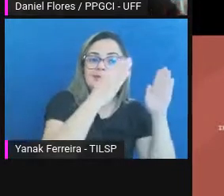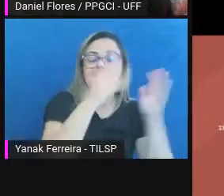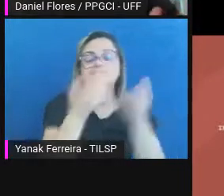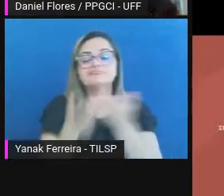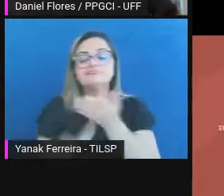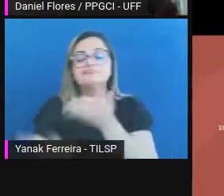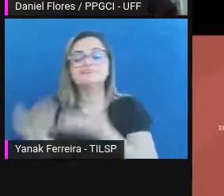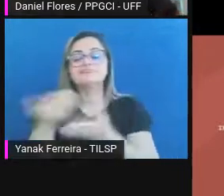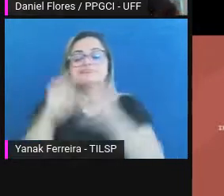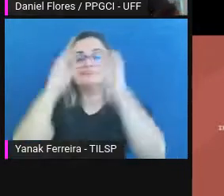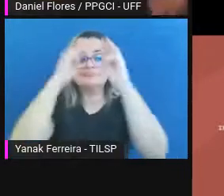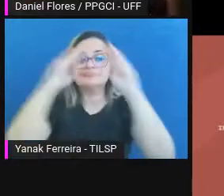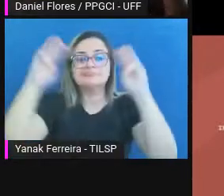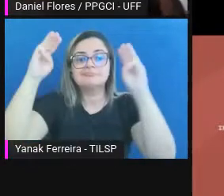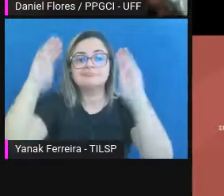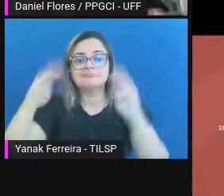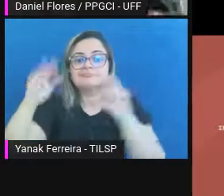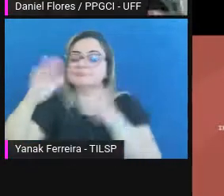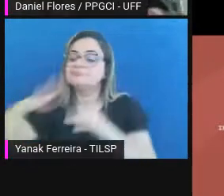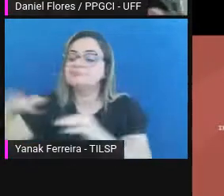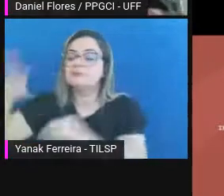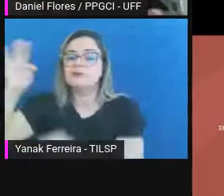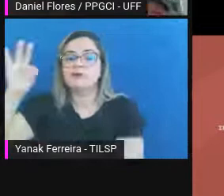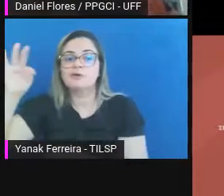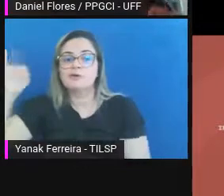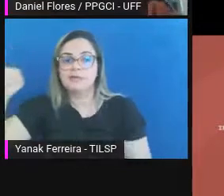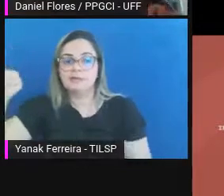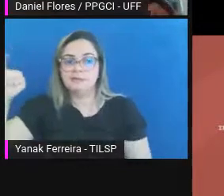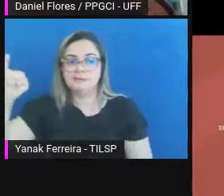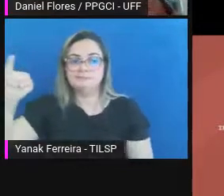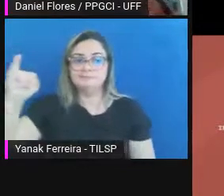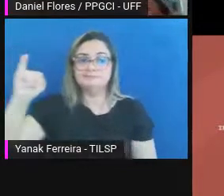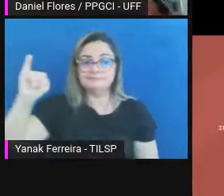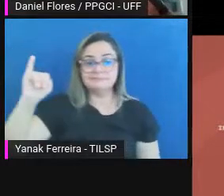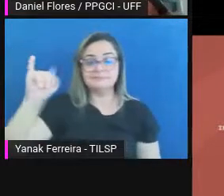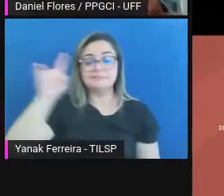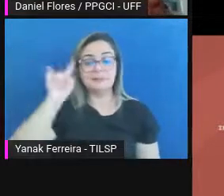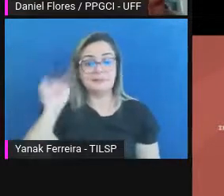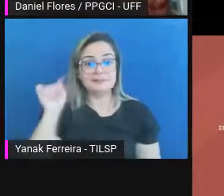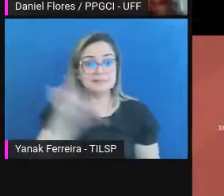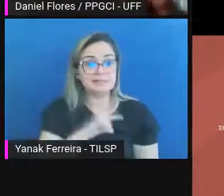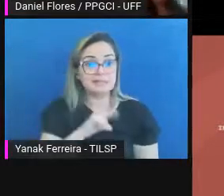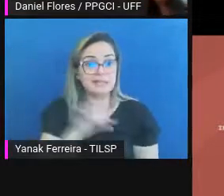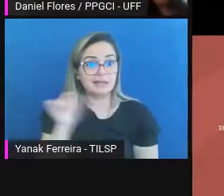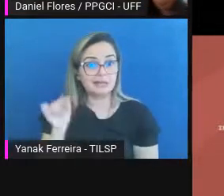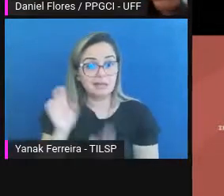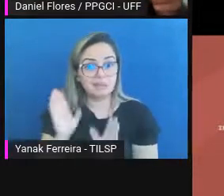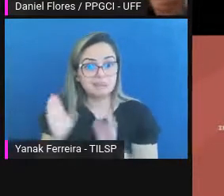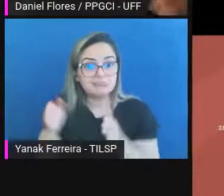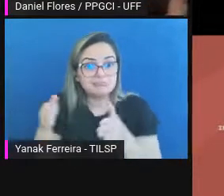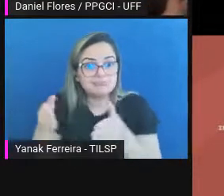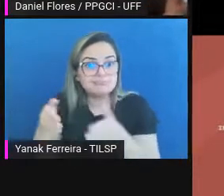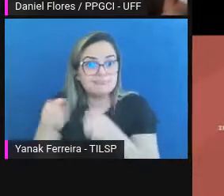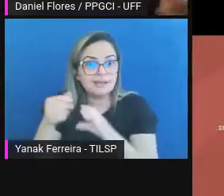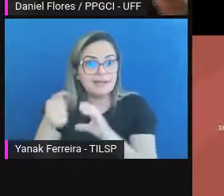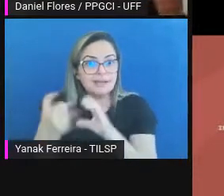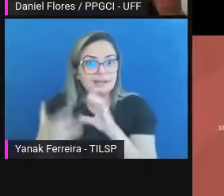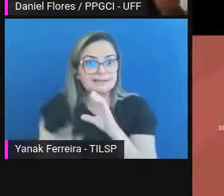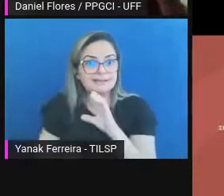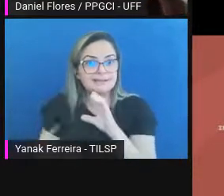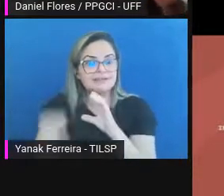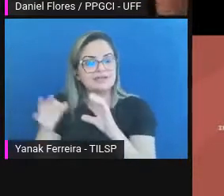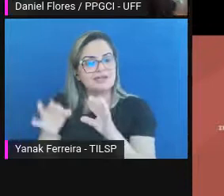museologia, com a TI, mas ele tem a especificidade que é a manutenção do